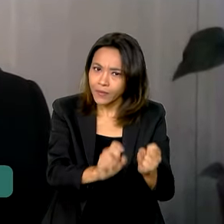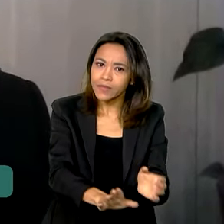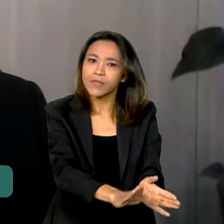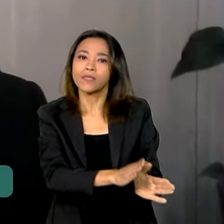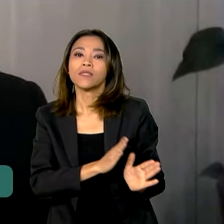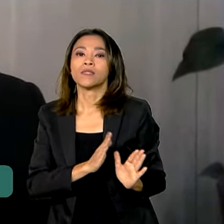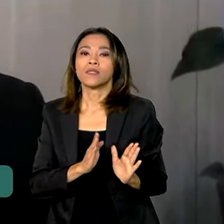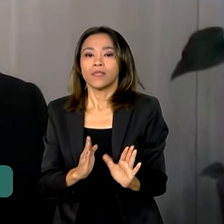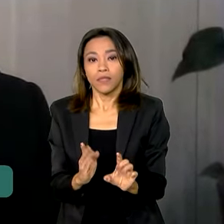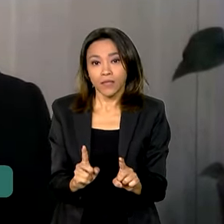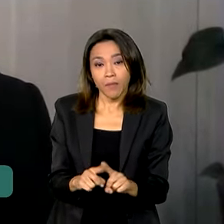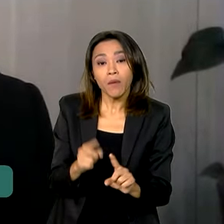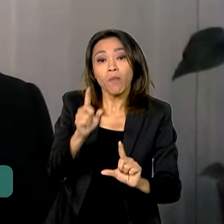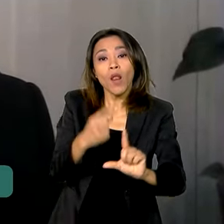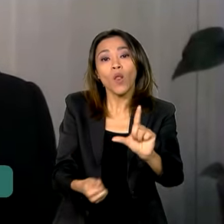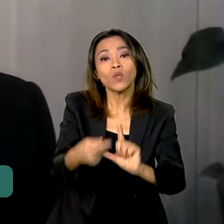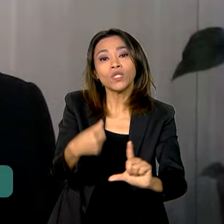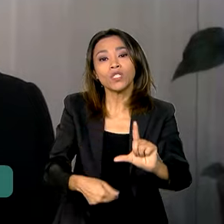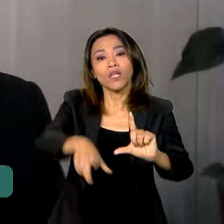ter uma logística melhor,